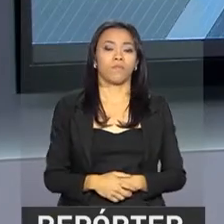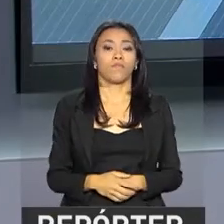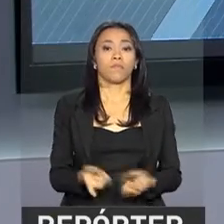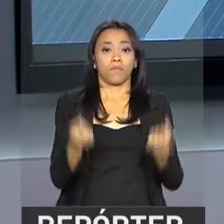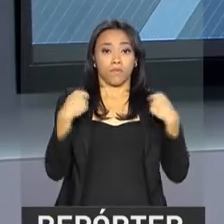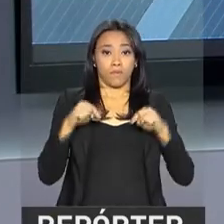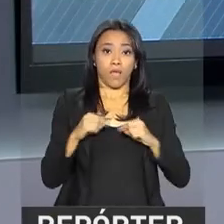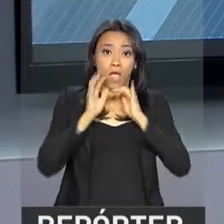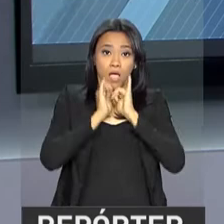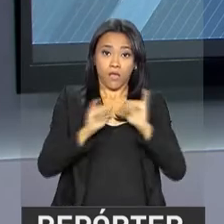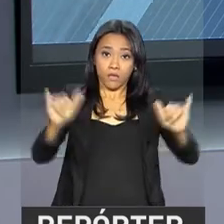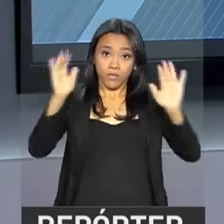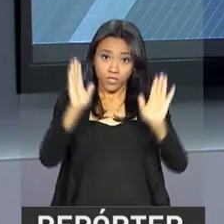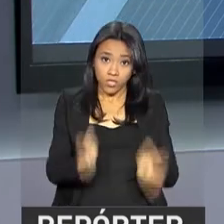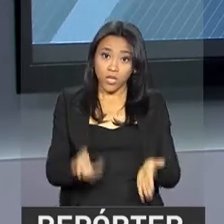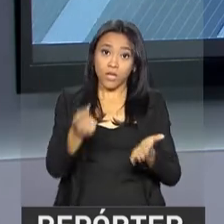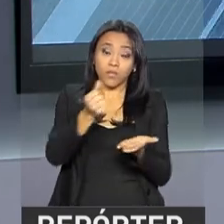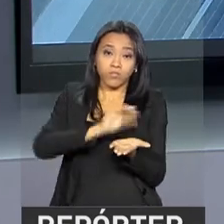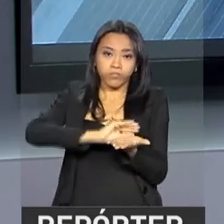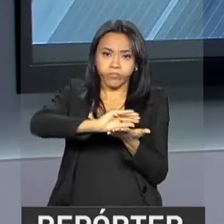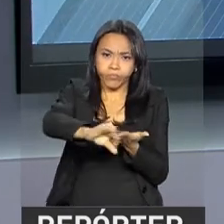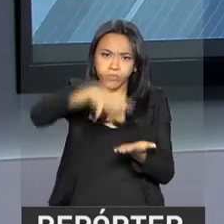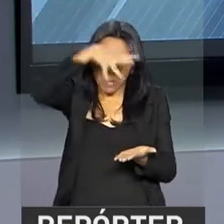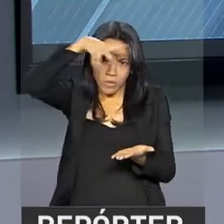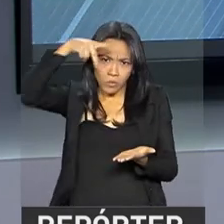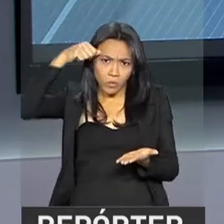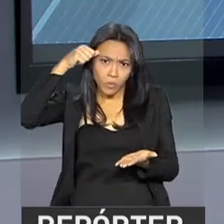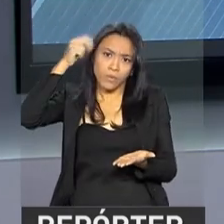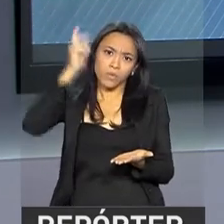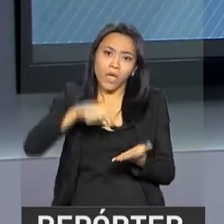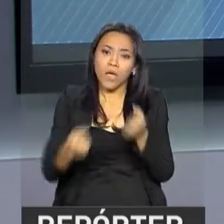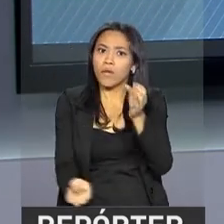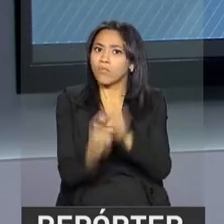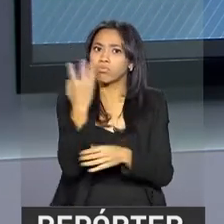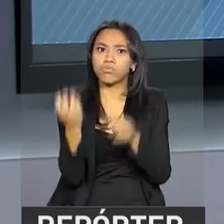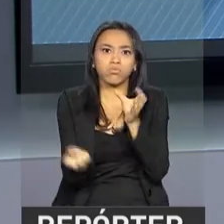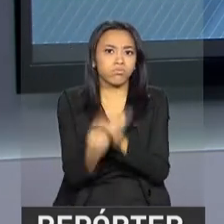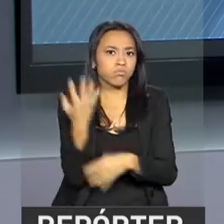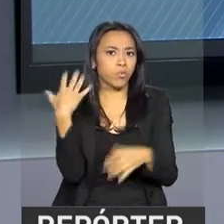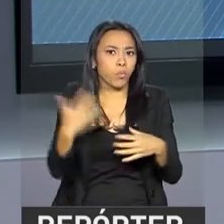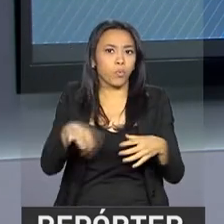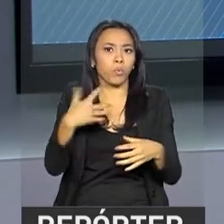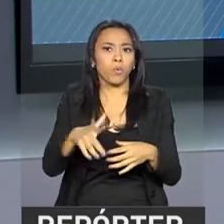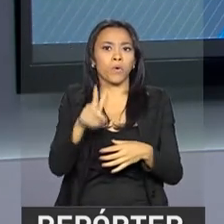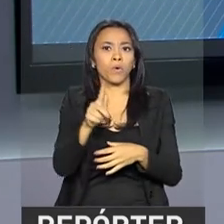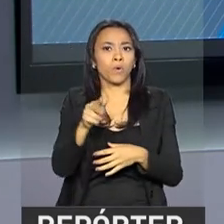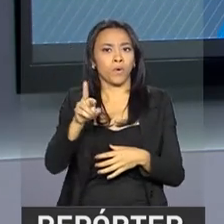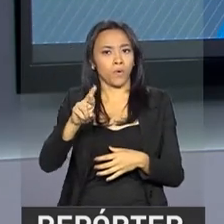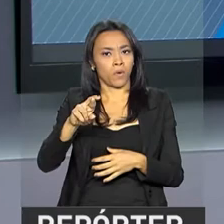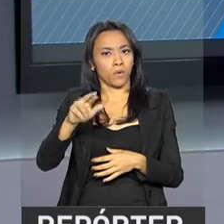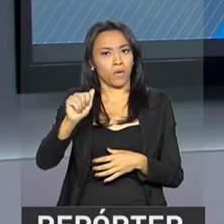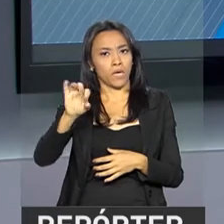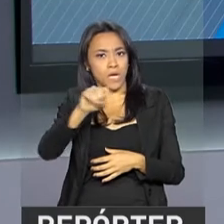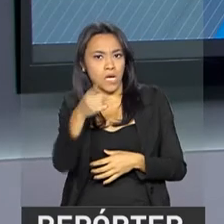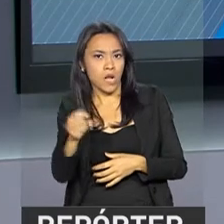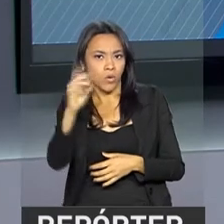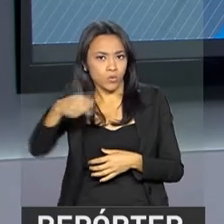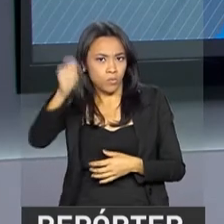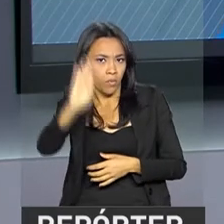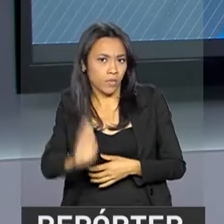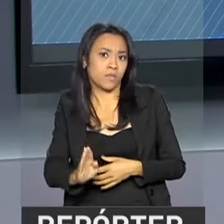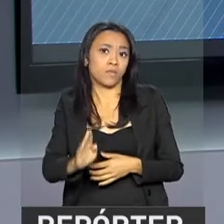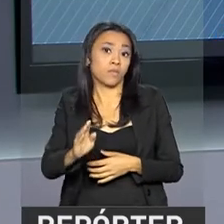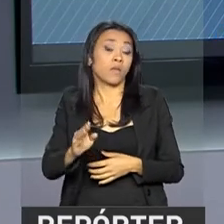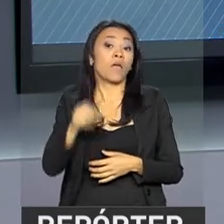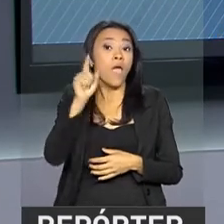Anunciados os investimentos em Mato Grosso, estado que é o maior produtor de grãos do país. A principal via de escoamento da produção é a